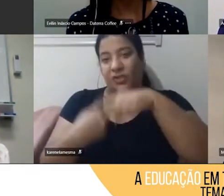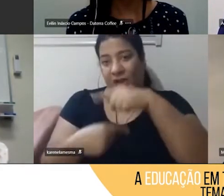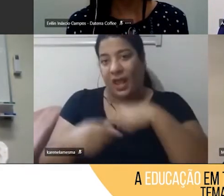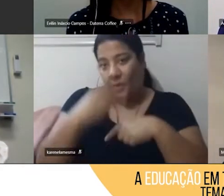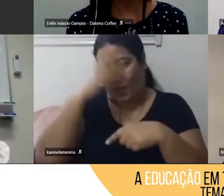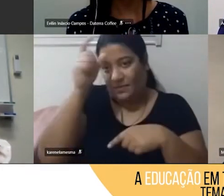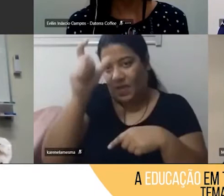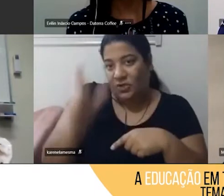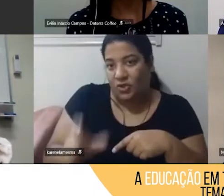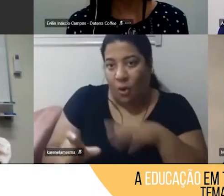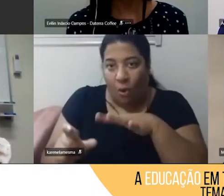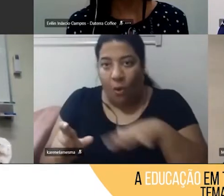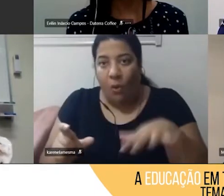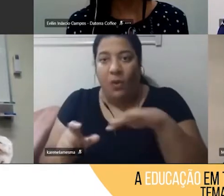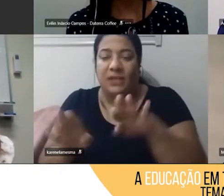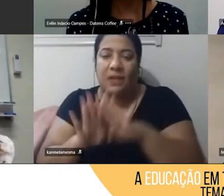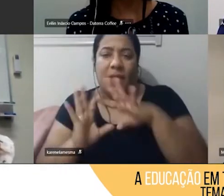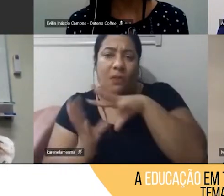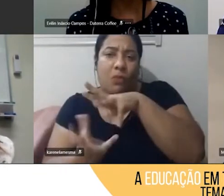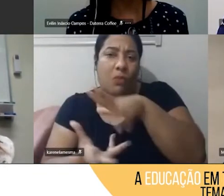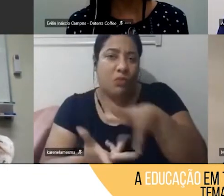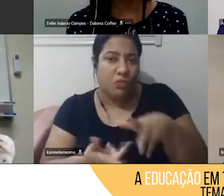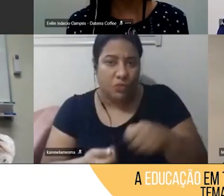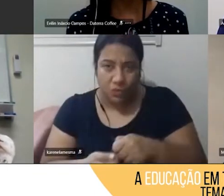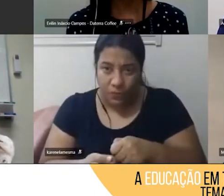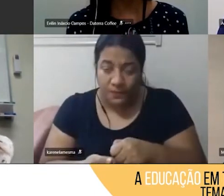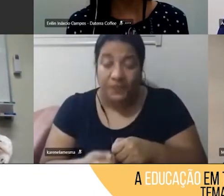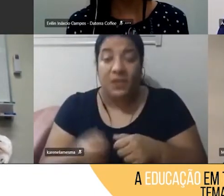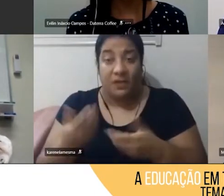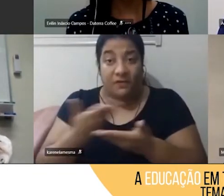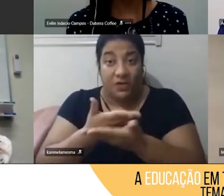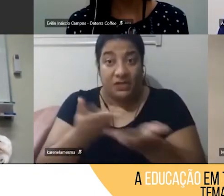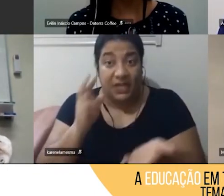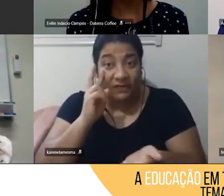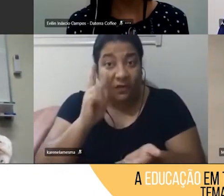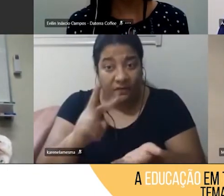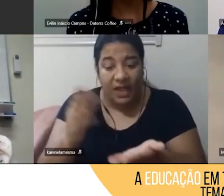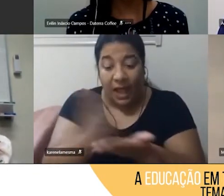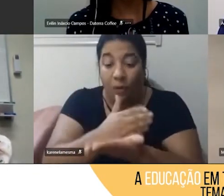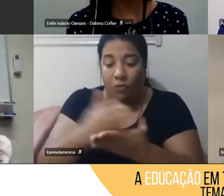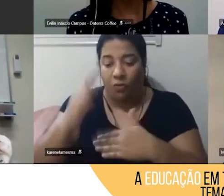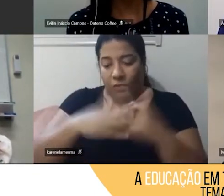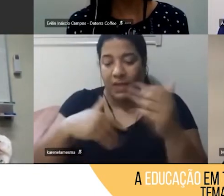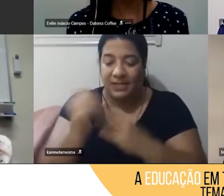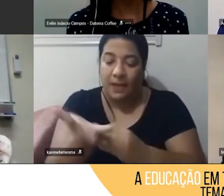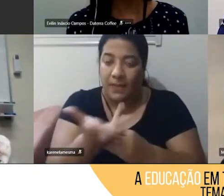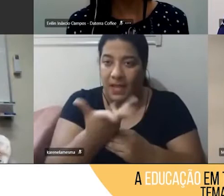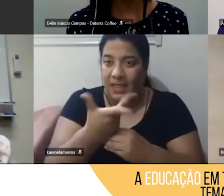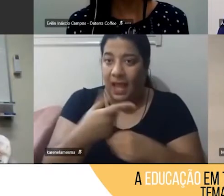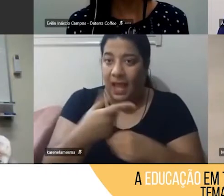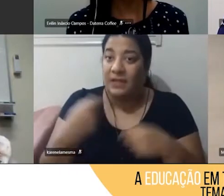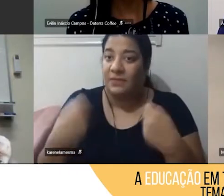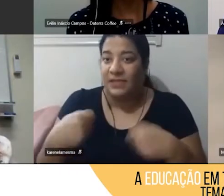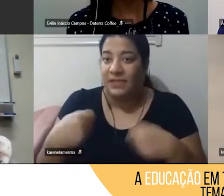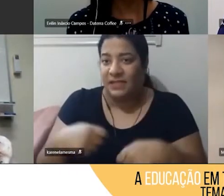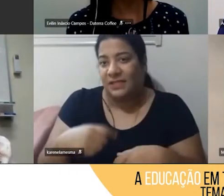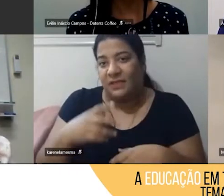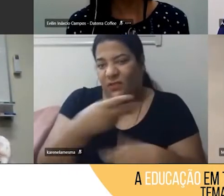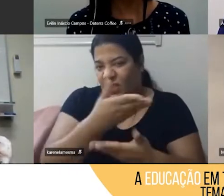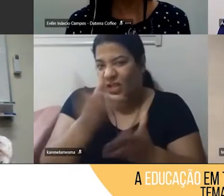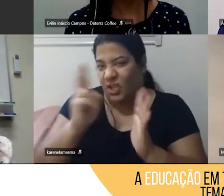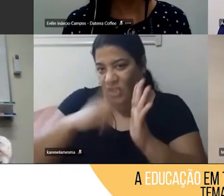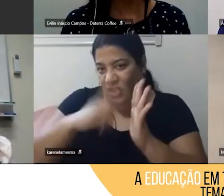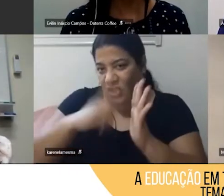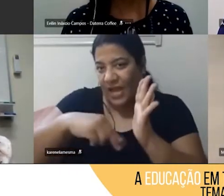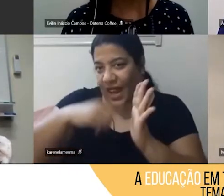habilidades, e também vocês vão ver, com certeza, todo mundo já leu, né, a nova BMCC, e ali na introdução